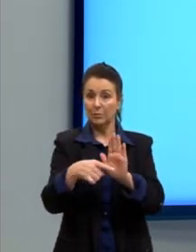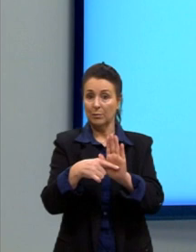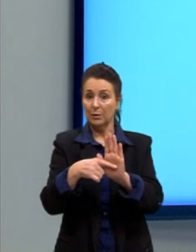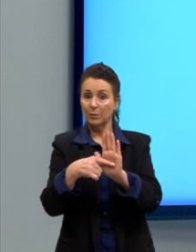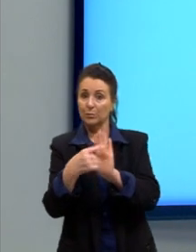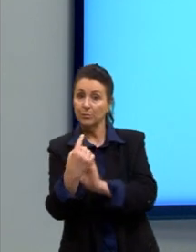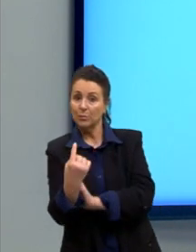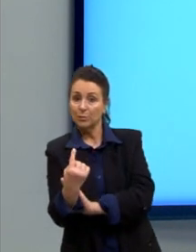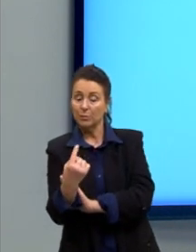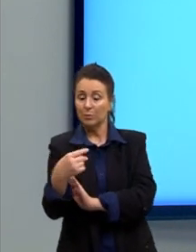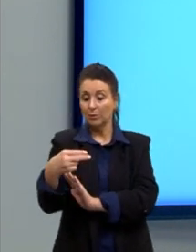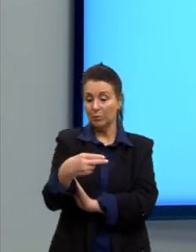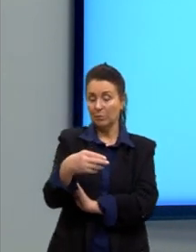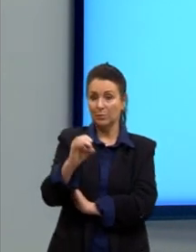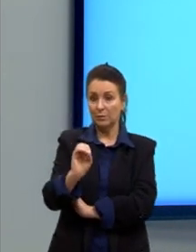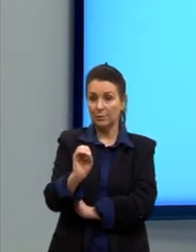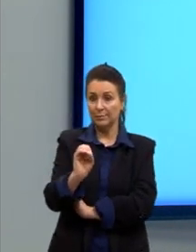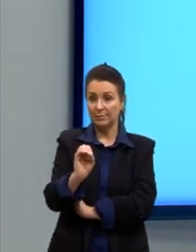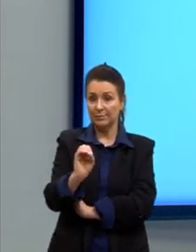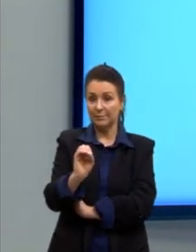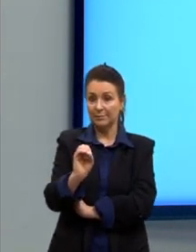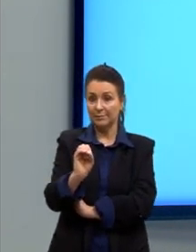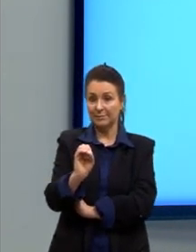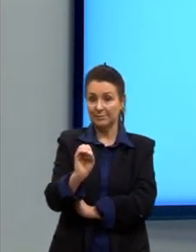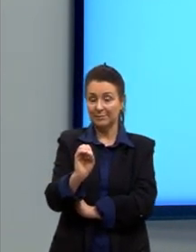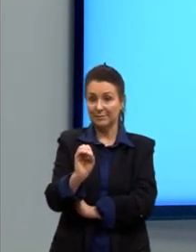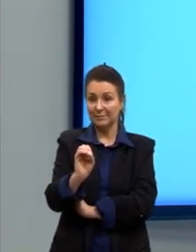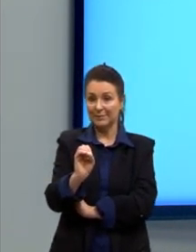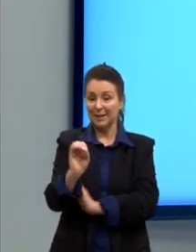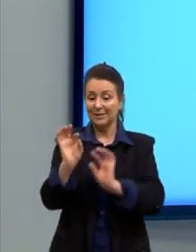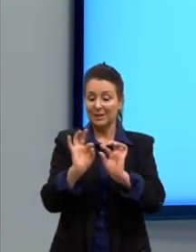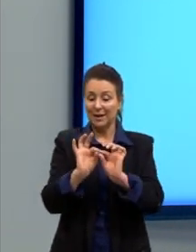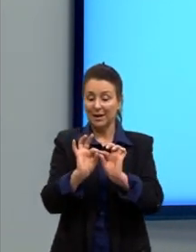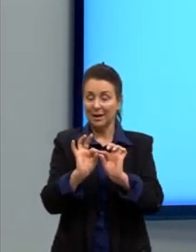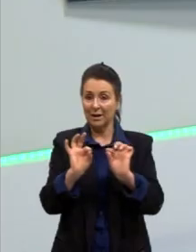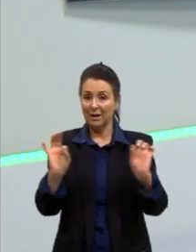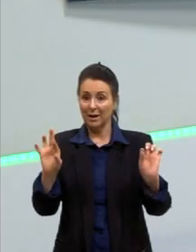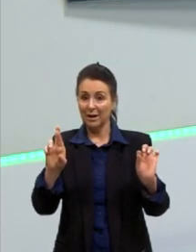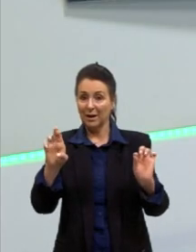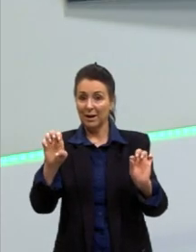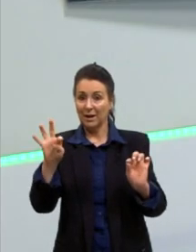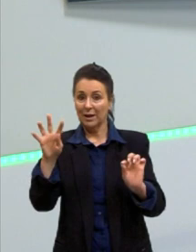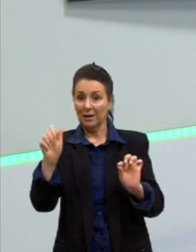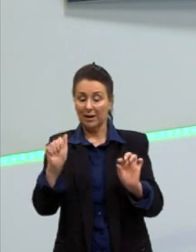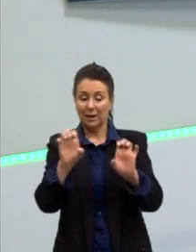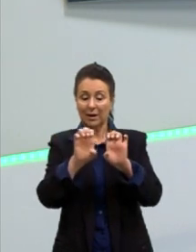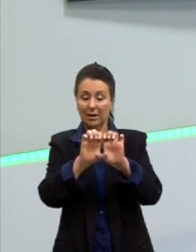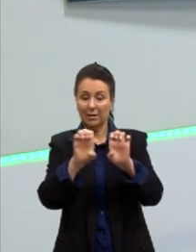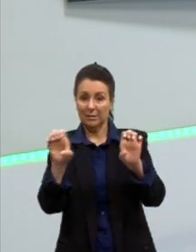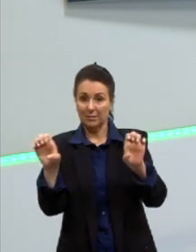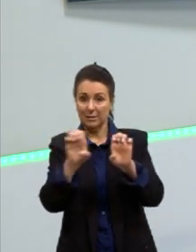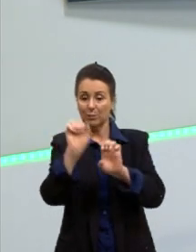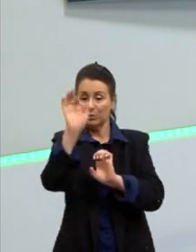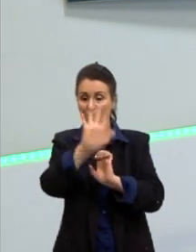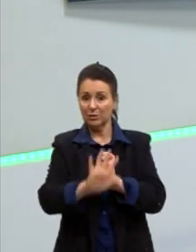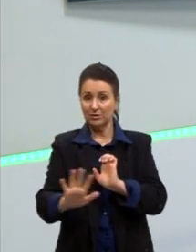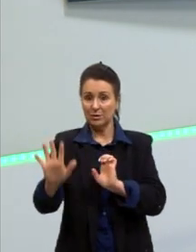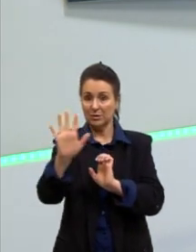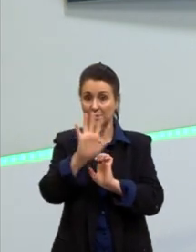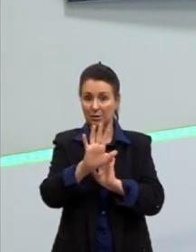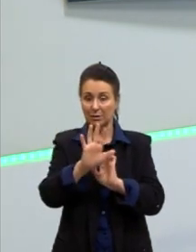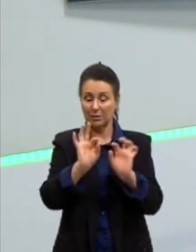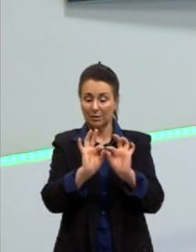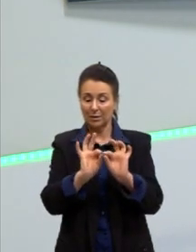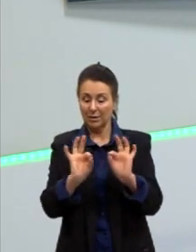a zero. Essa seria, então, a nossa reta, a equação geral da nossa reta.